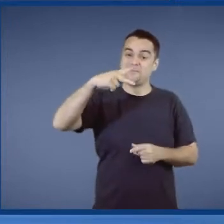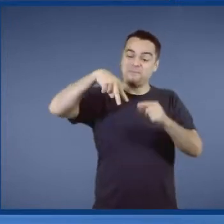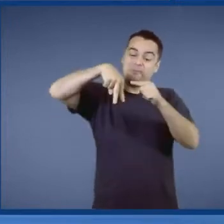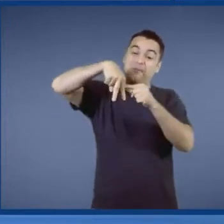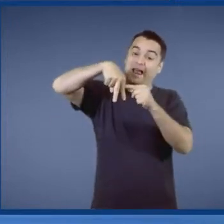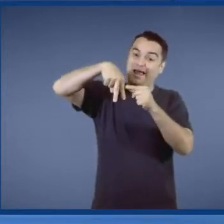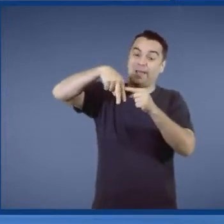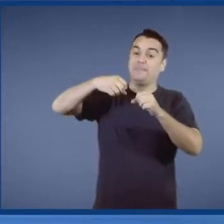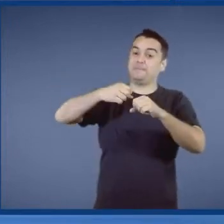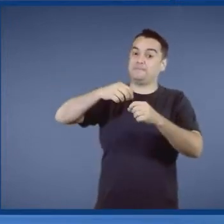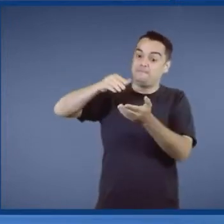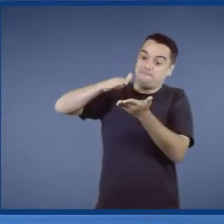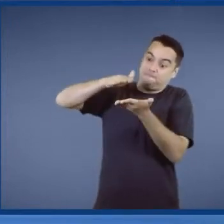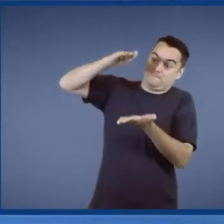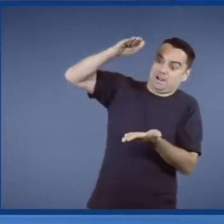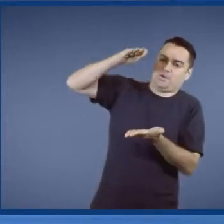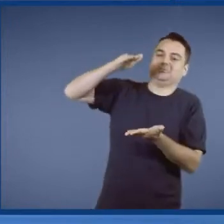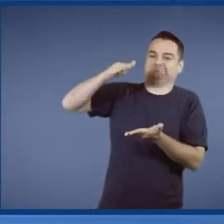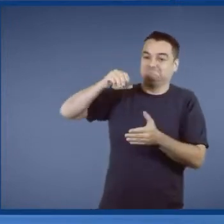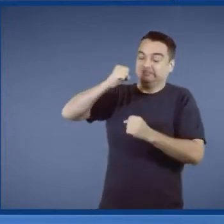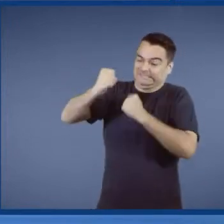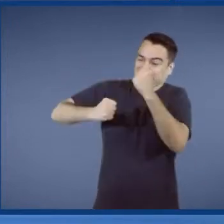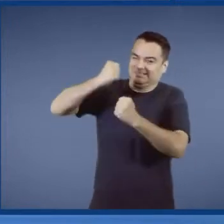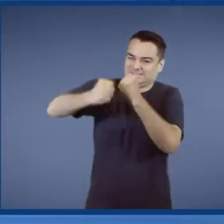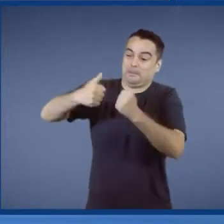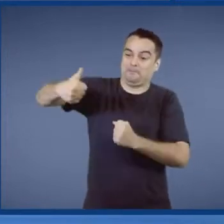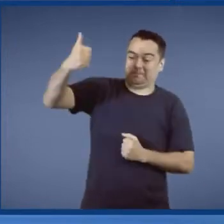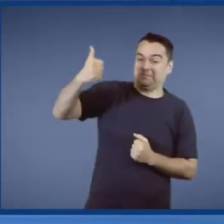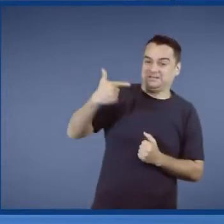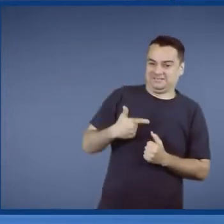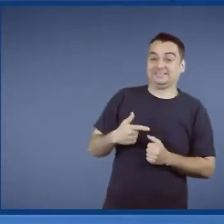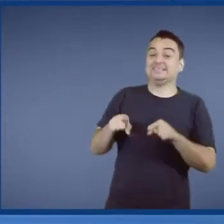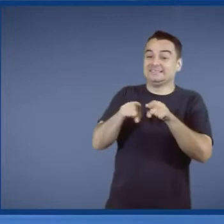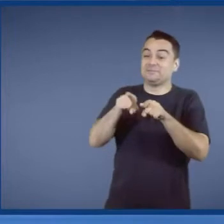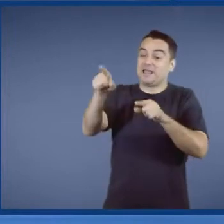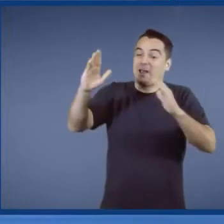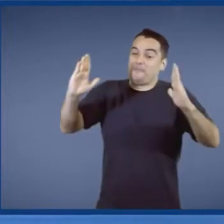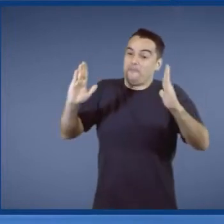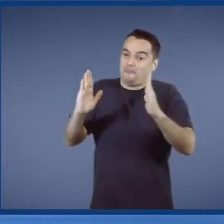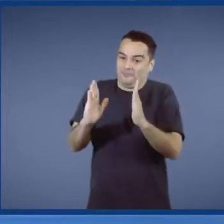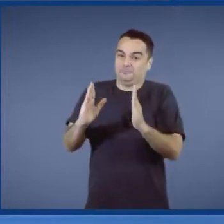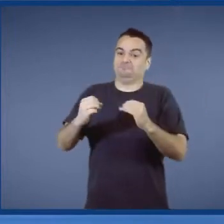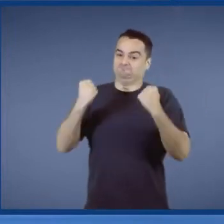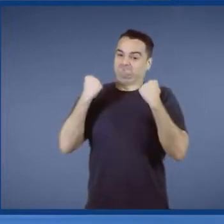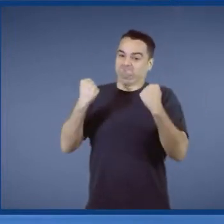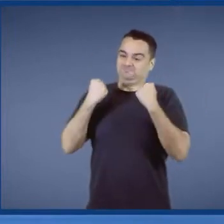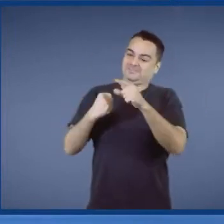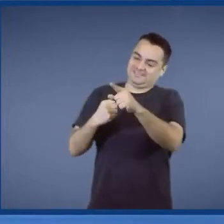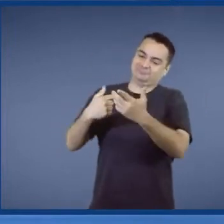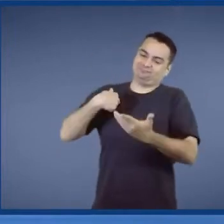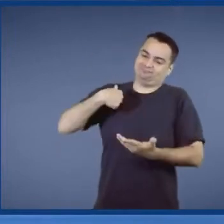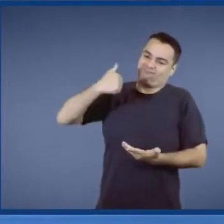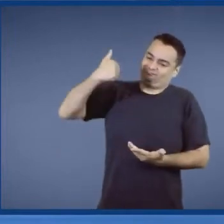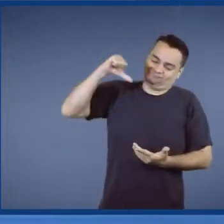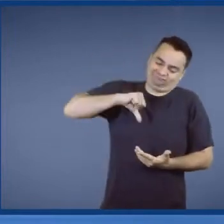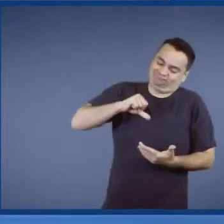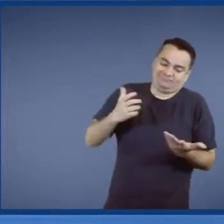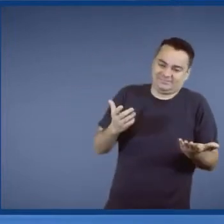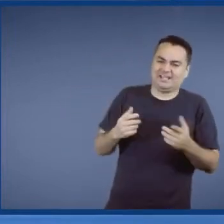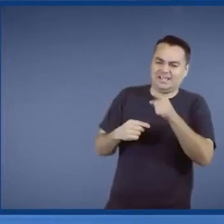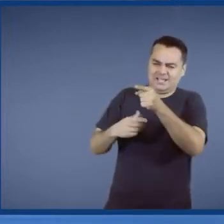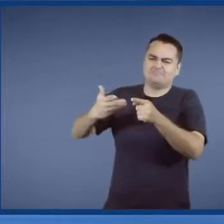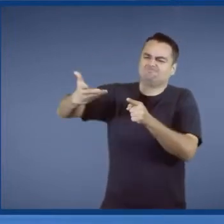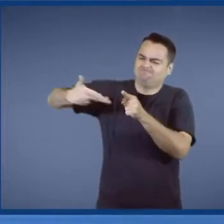Deve correr mais do que eu. E está mais no shape do que eu também. Então, tenho certeza que ele vai dar